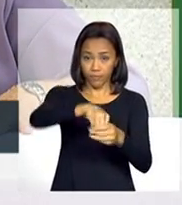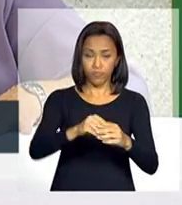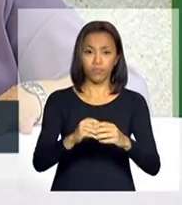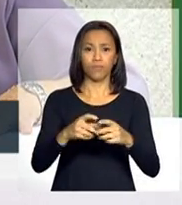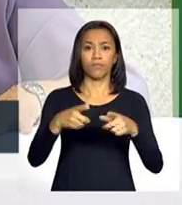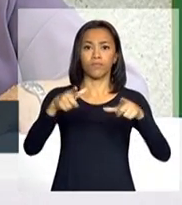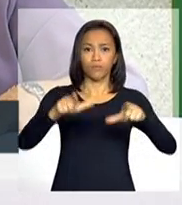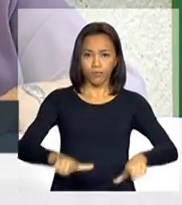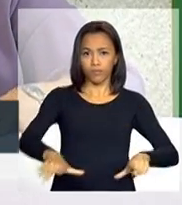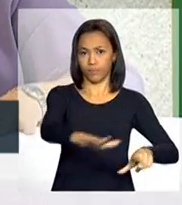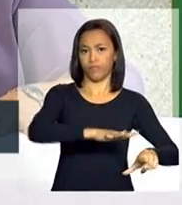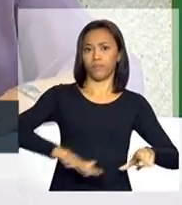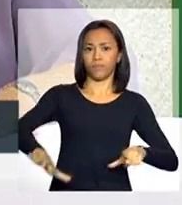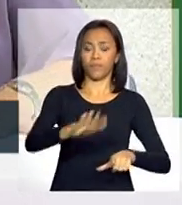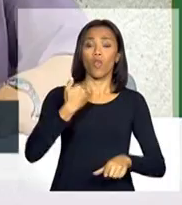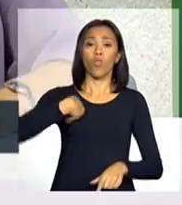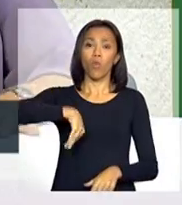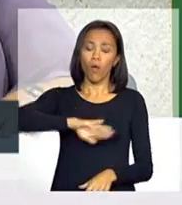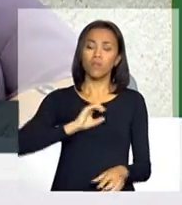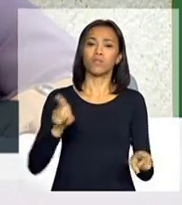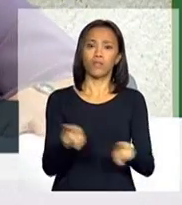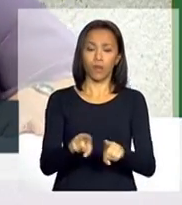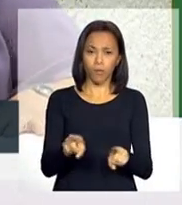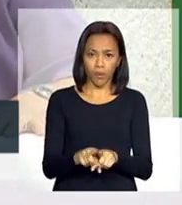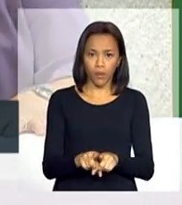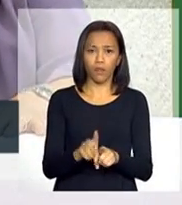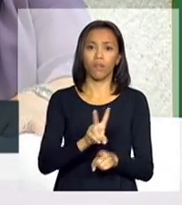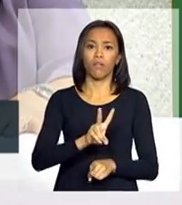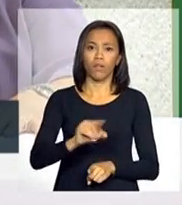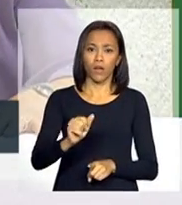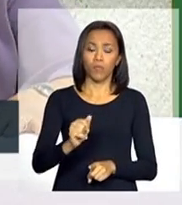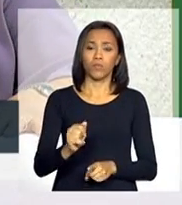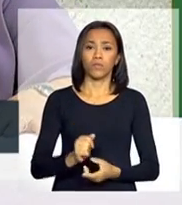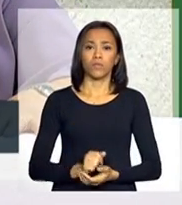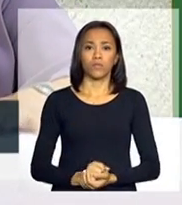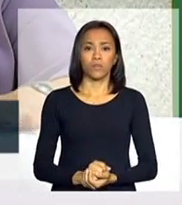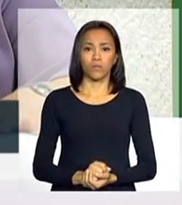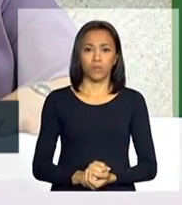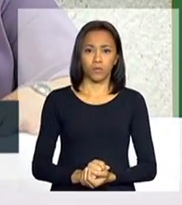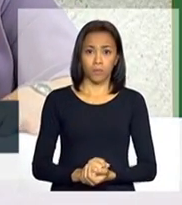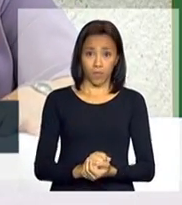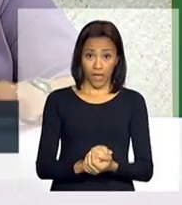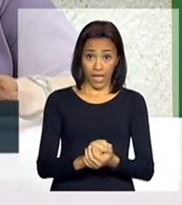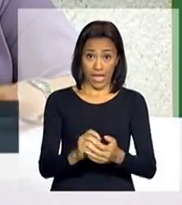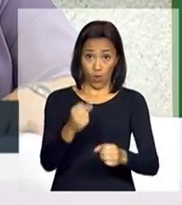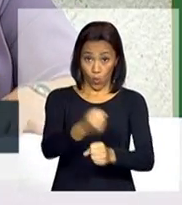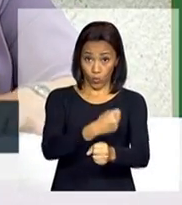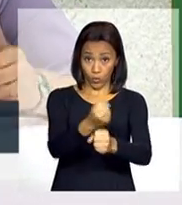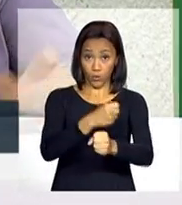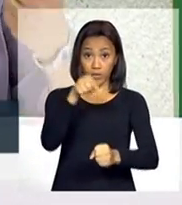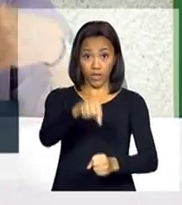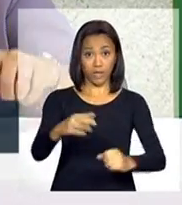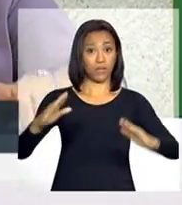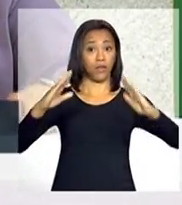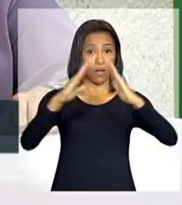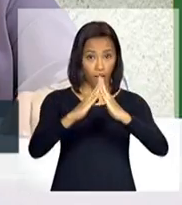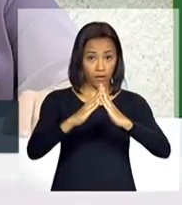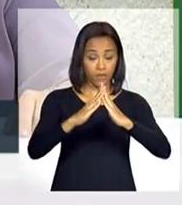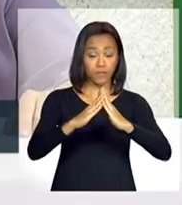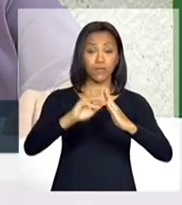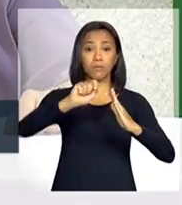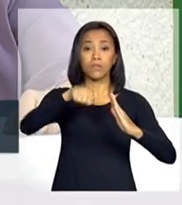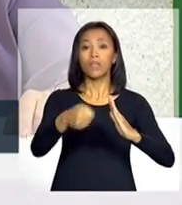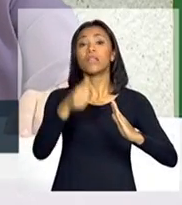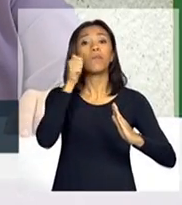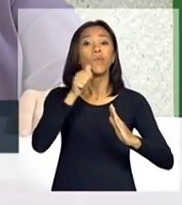construiremos a Casa da Mulher Brasileira, que faz parte desse